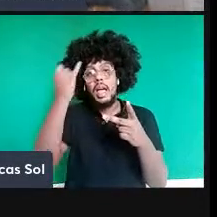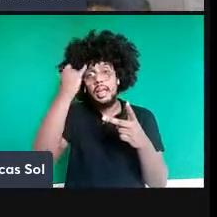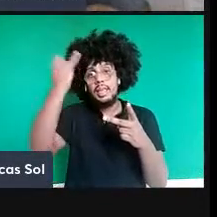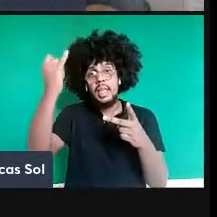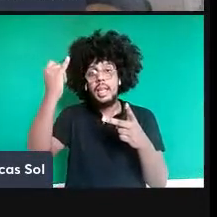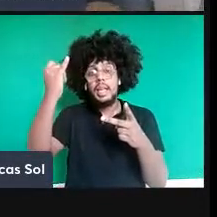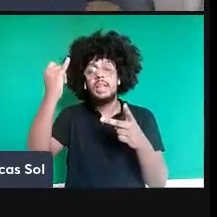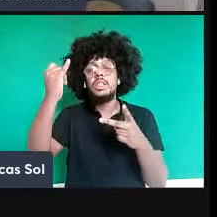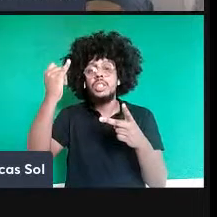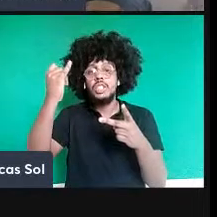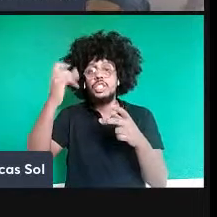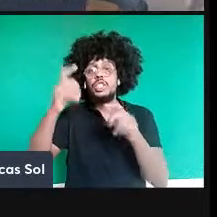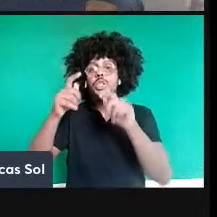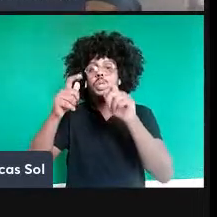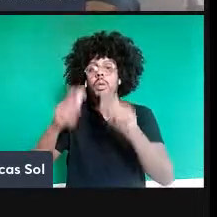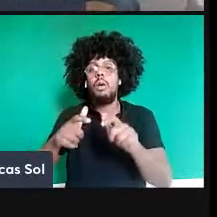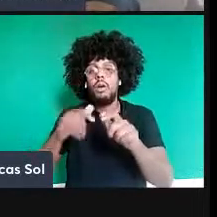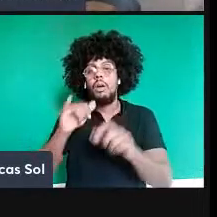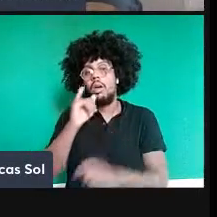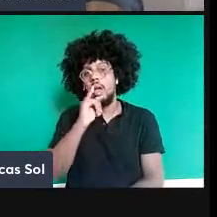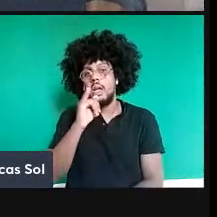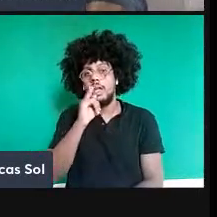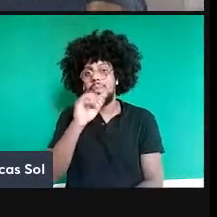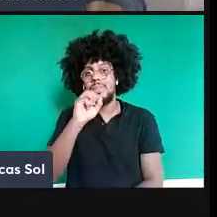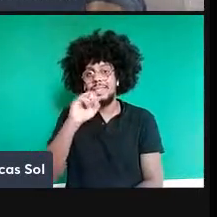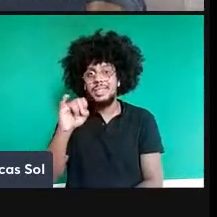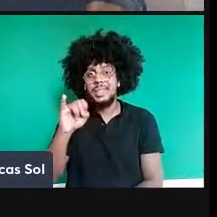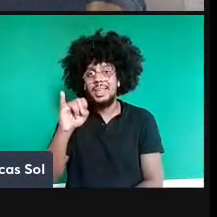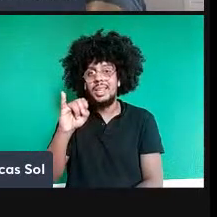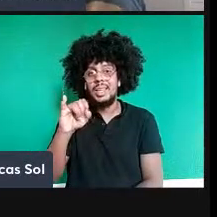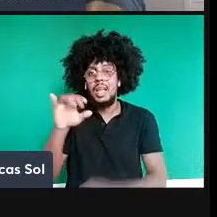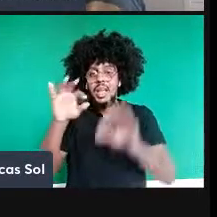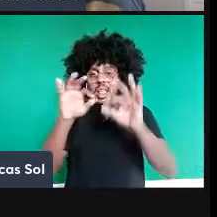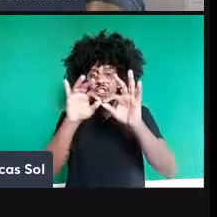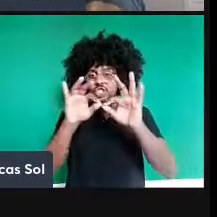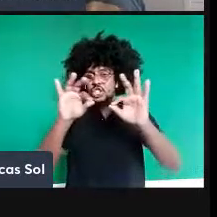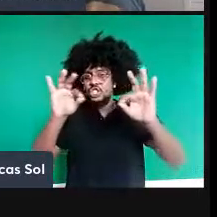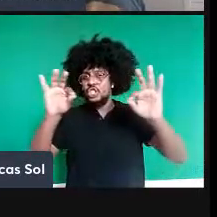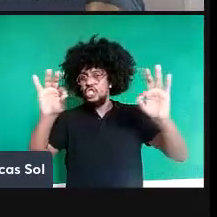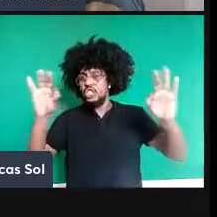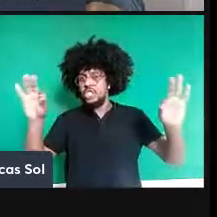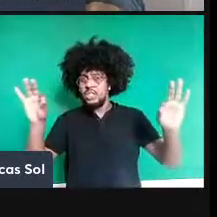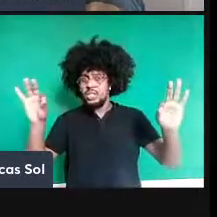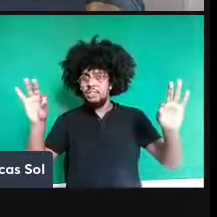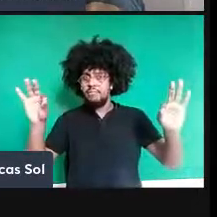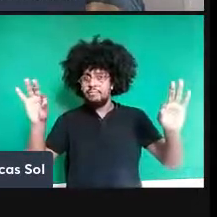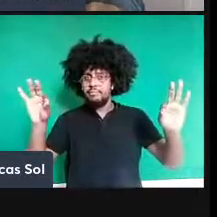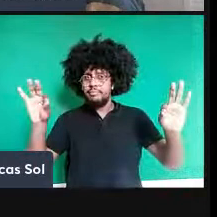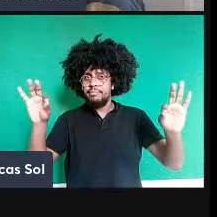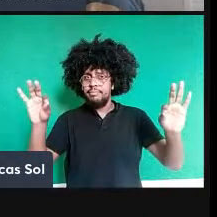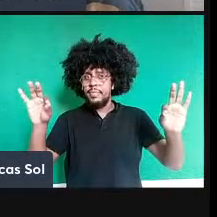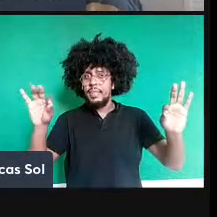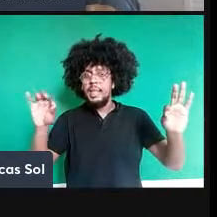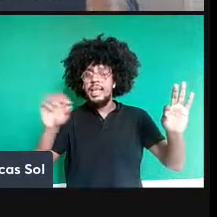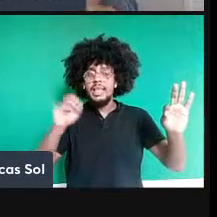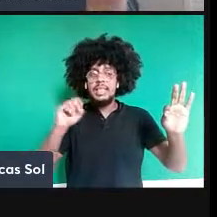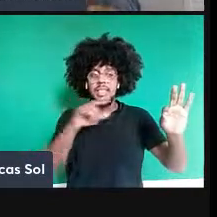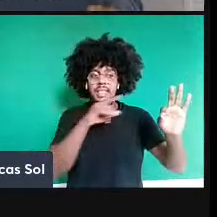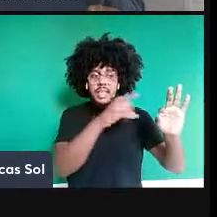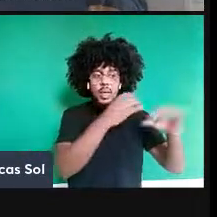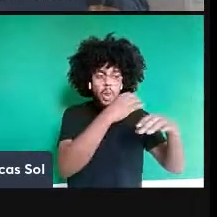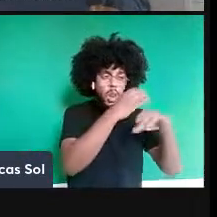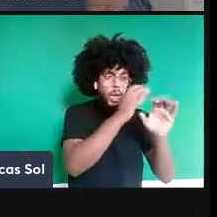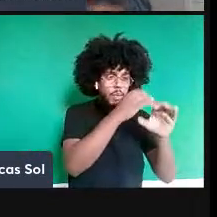Se Alice e Bob estão muito distantes entre si, o que quer que Alice faça no laboratório dela não deveria mudar a